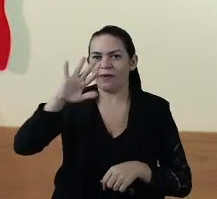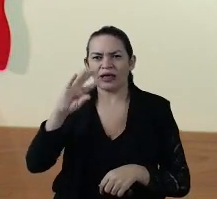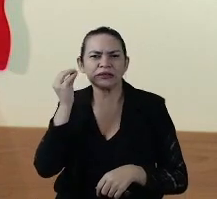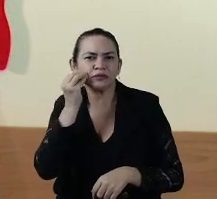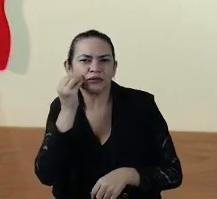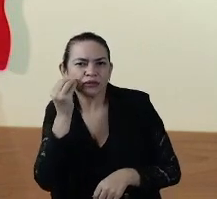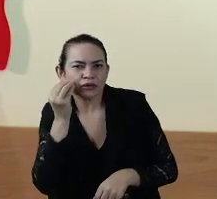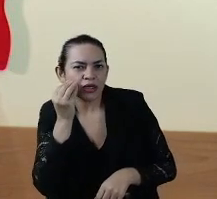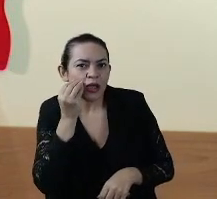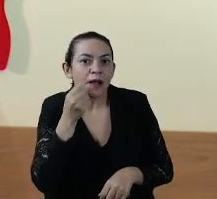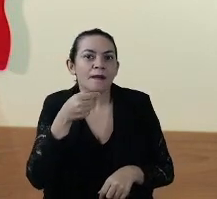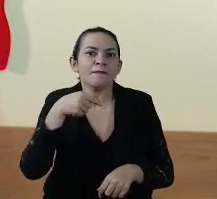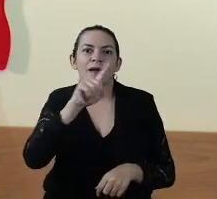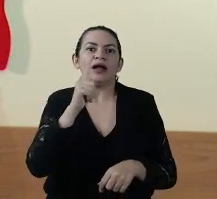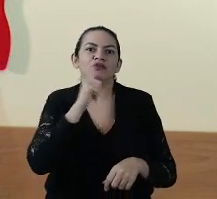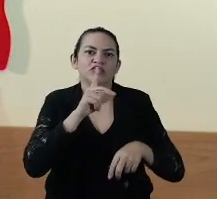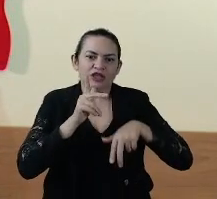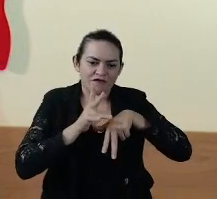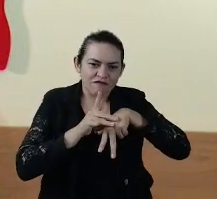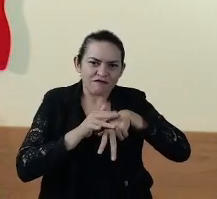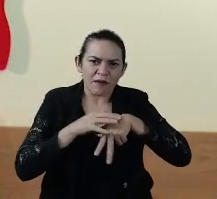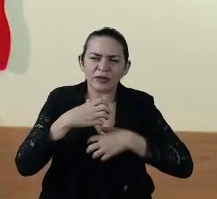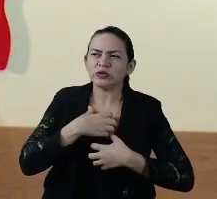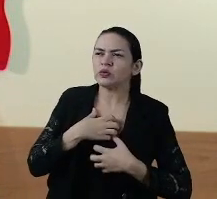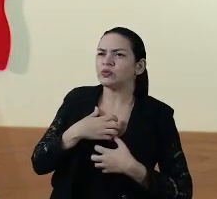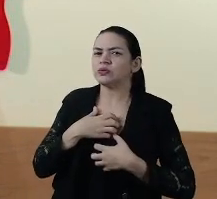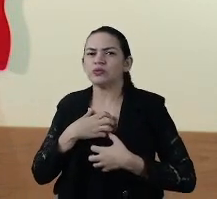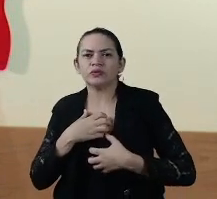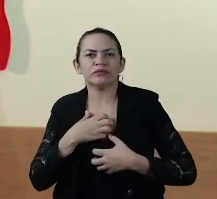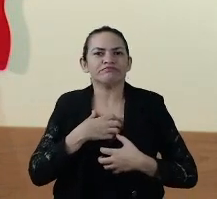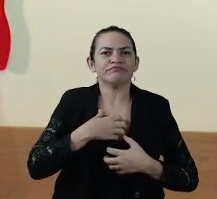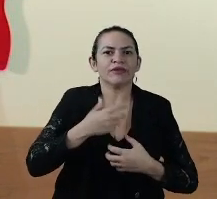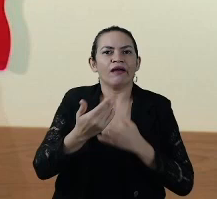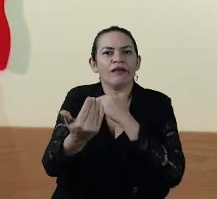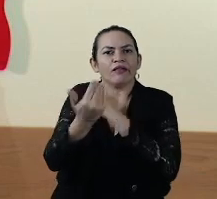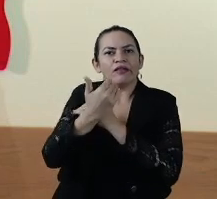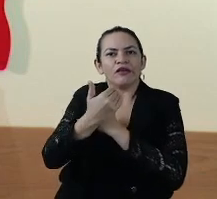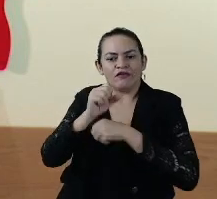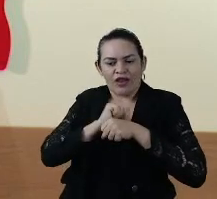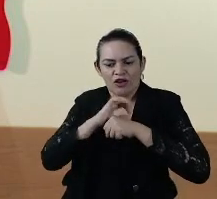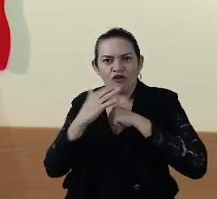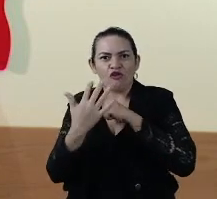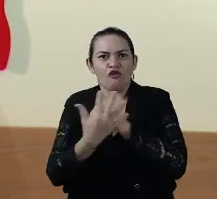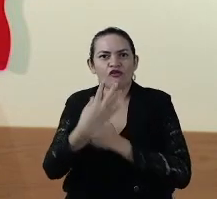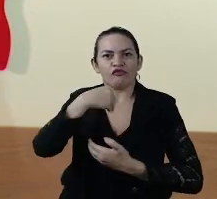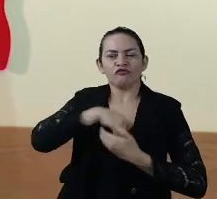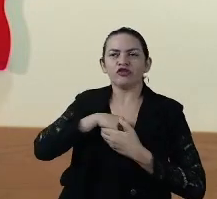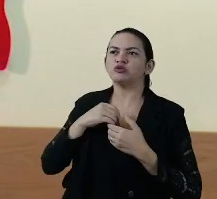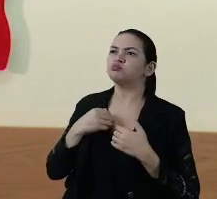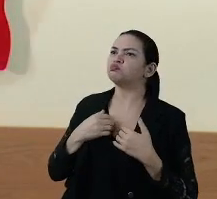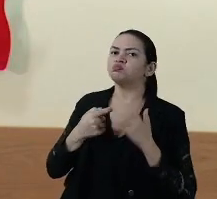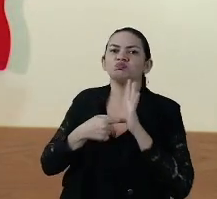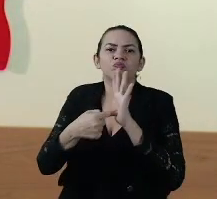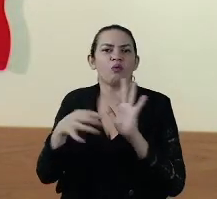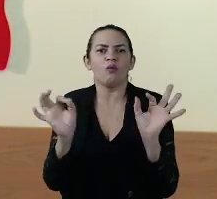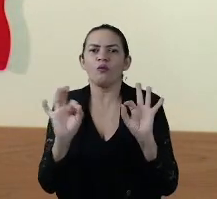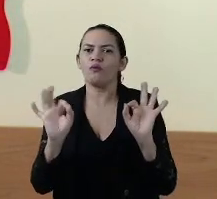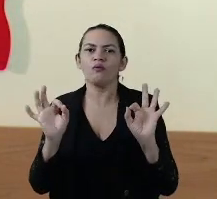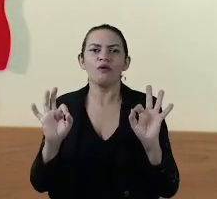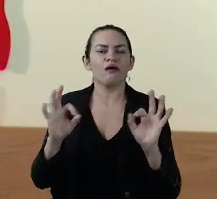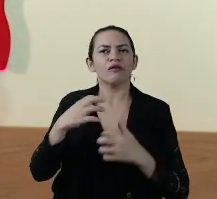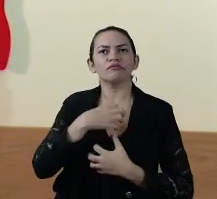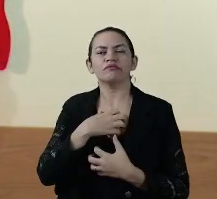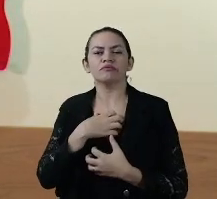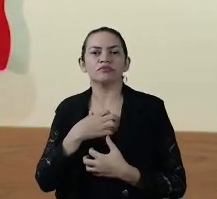testes, mais você alcança pessoas assintomáticas, pessoas que tiveram vírus e não manifestaram nenhum sinal,